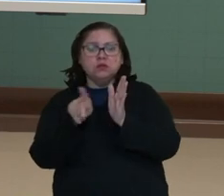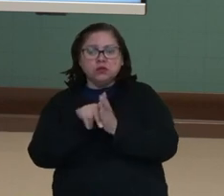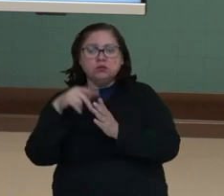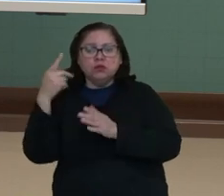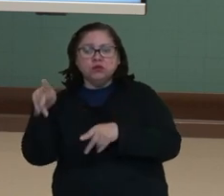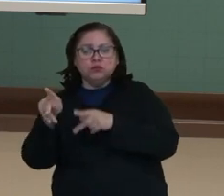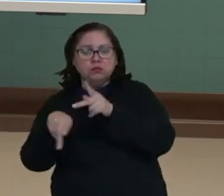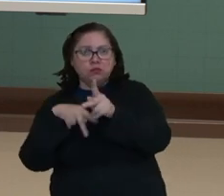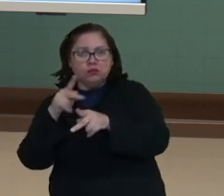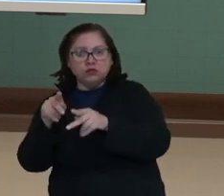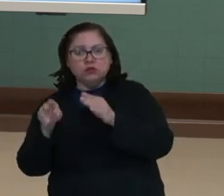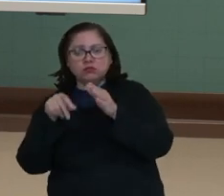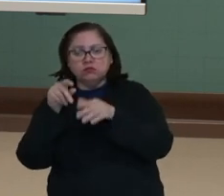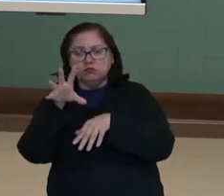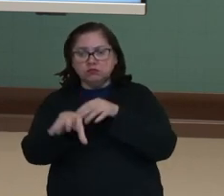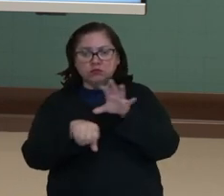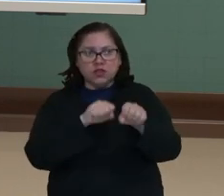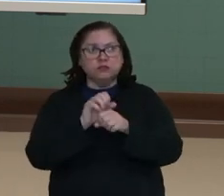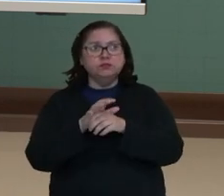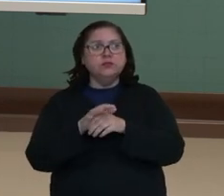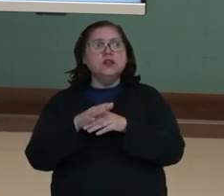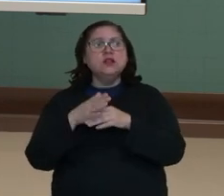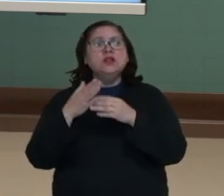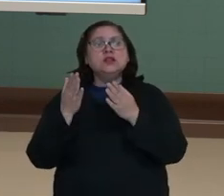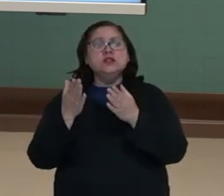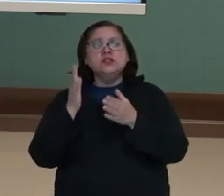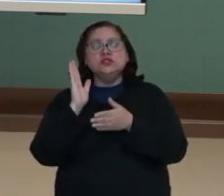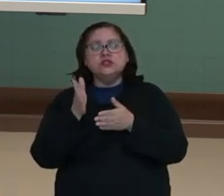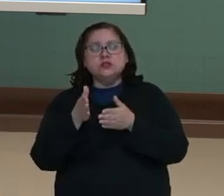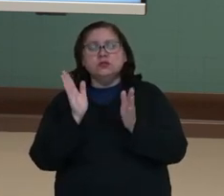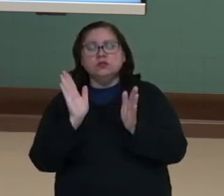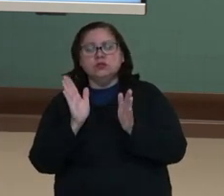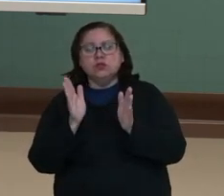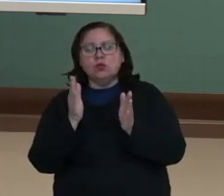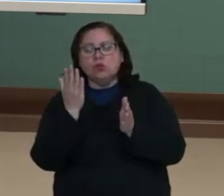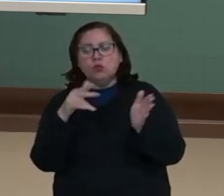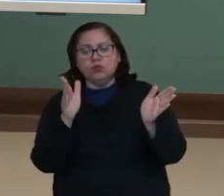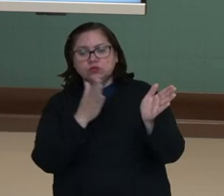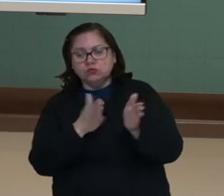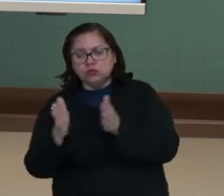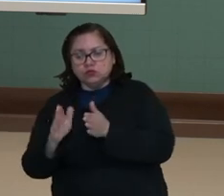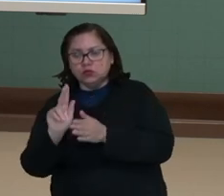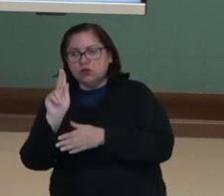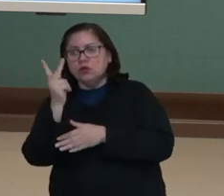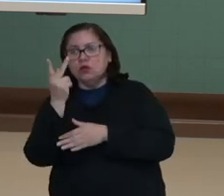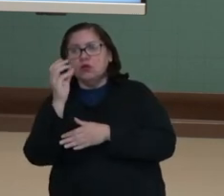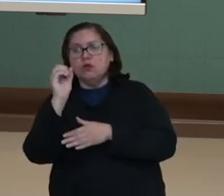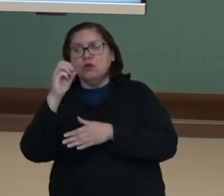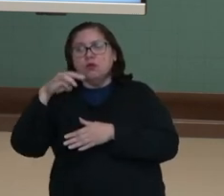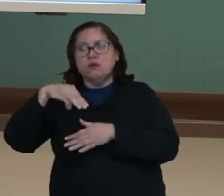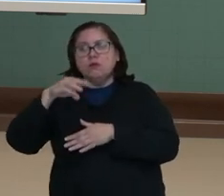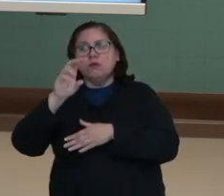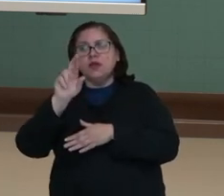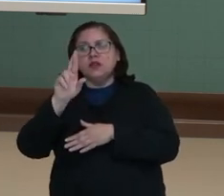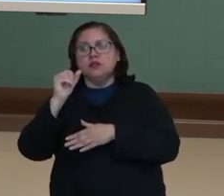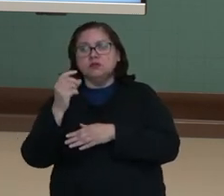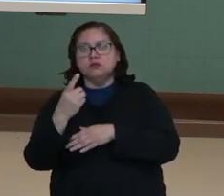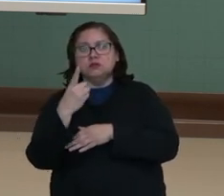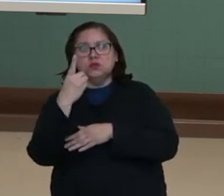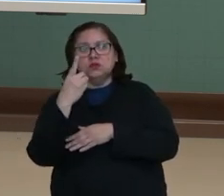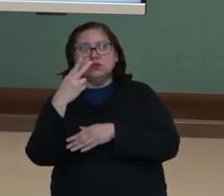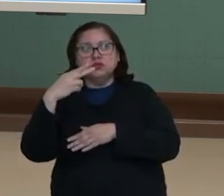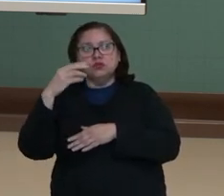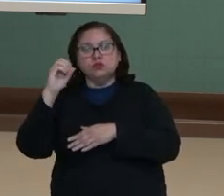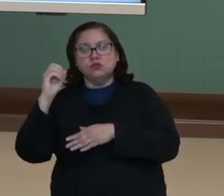mesmo, que foram fundados pelos aqueus. Já agora, o outro período é o homérico, a partir de 1200. O período homérico, o termo